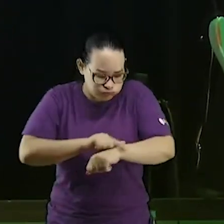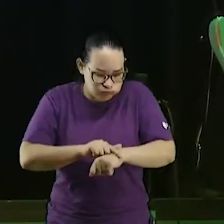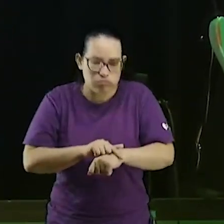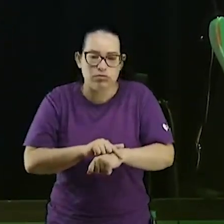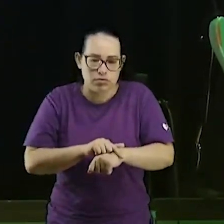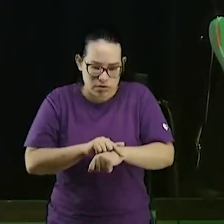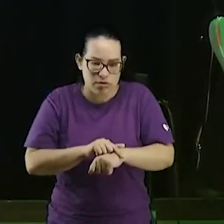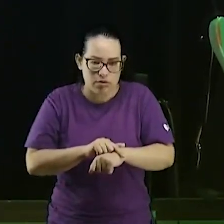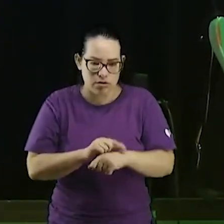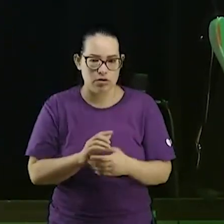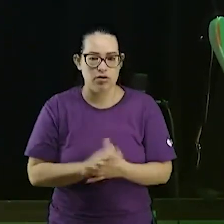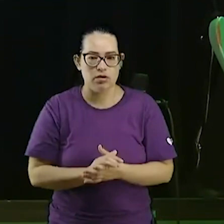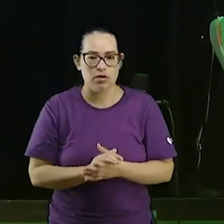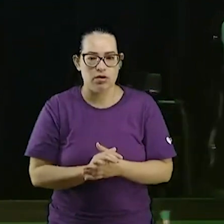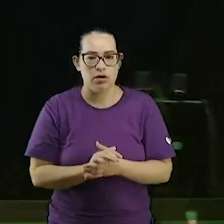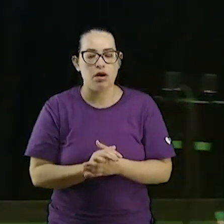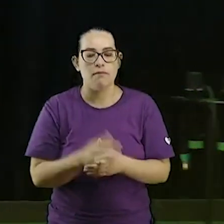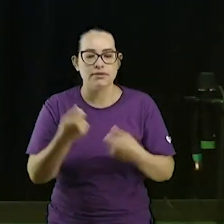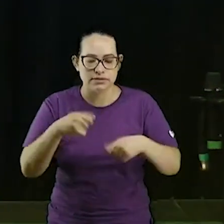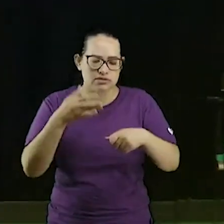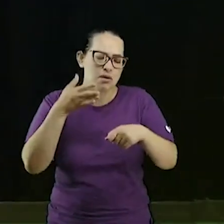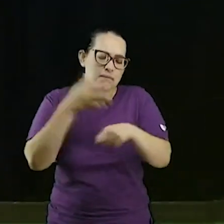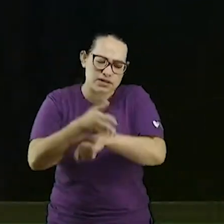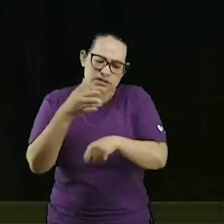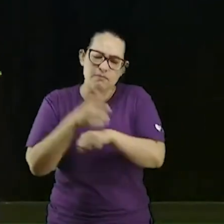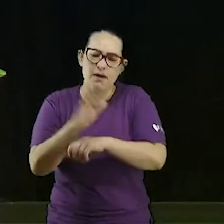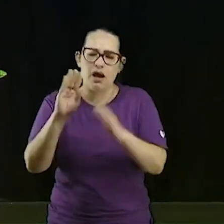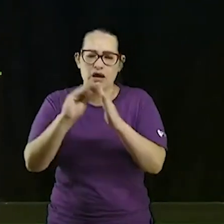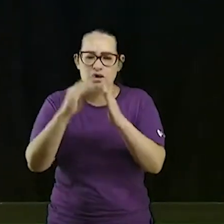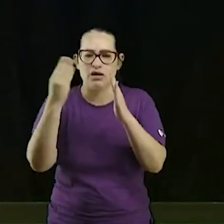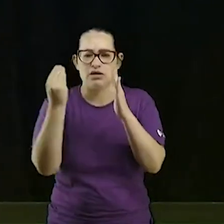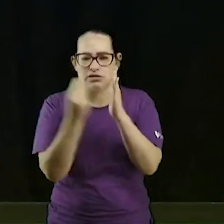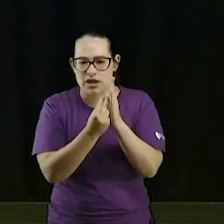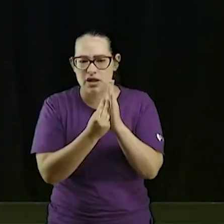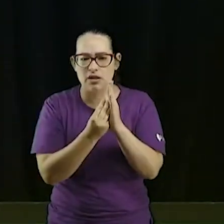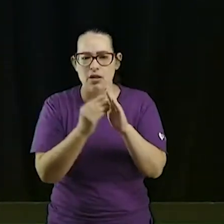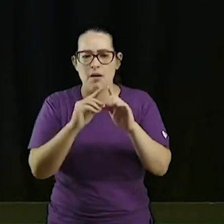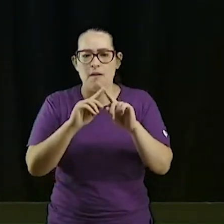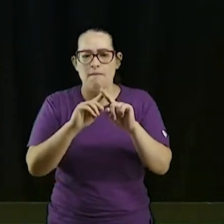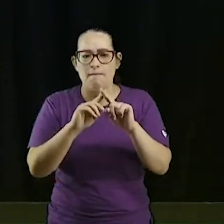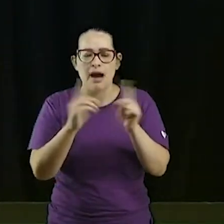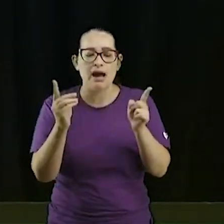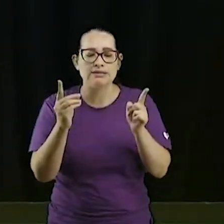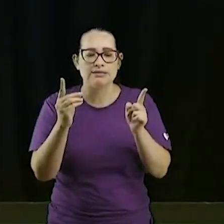Participe de uma célula mas nunca se arrependa dos seus pecados.